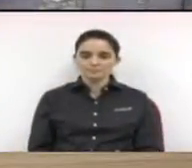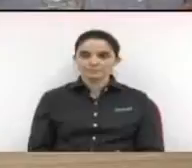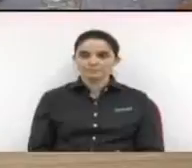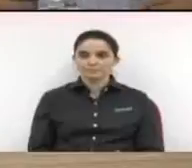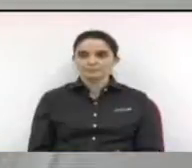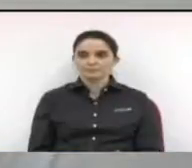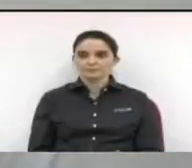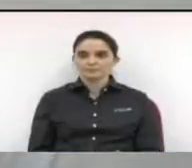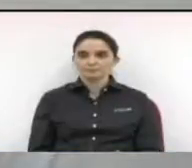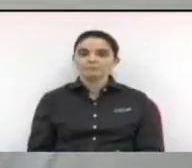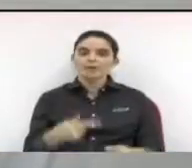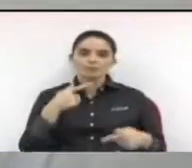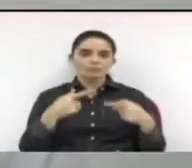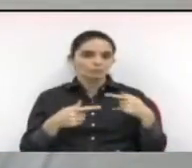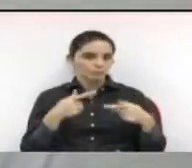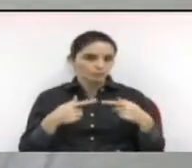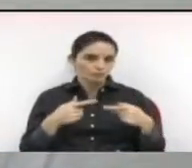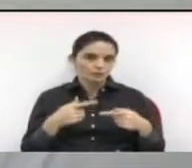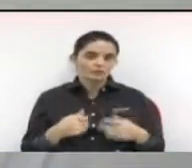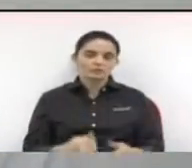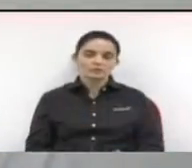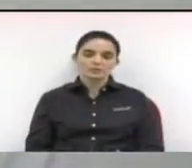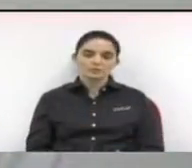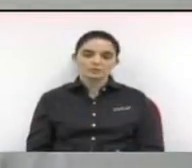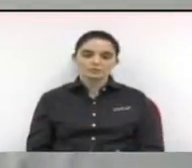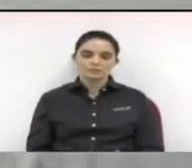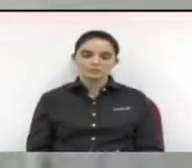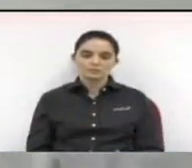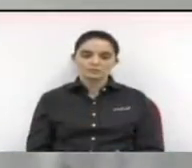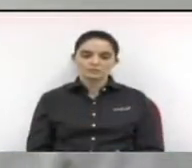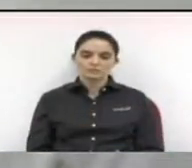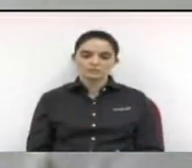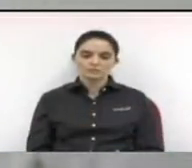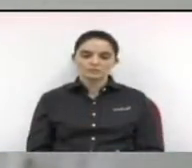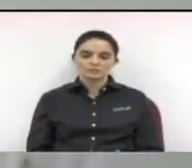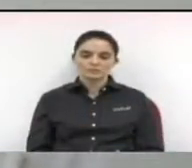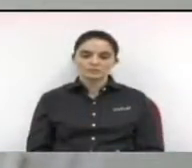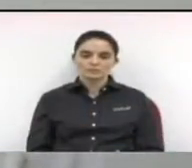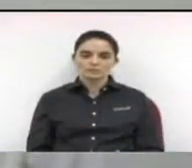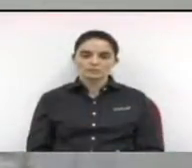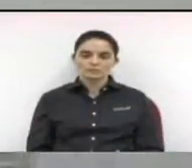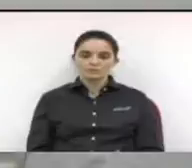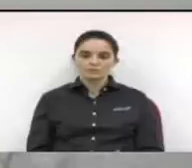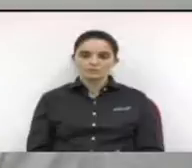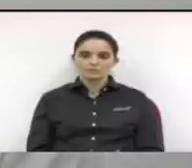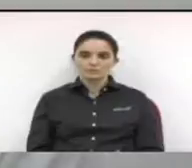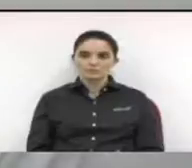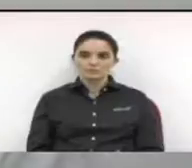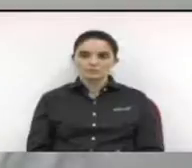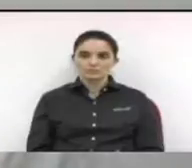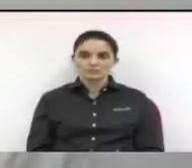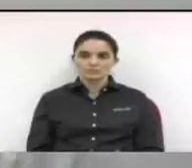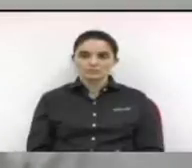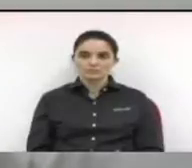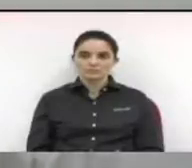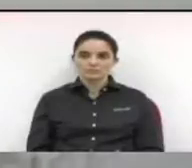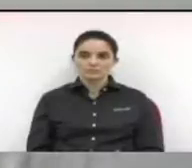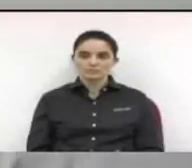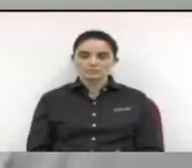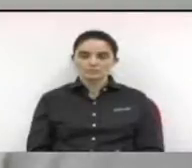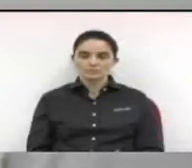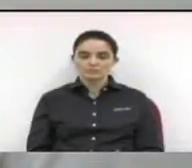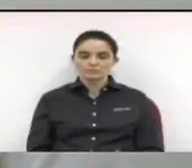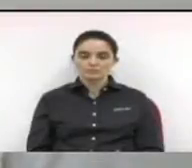Essa discussão é uma discussão que nos